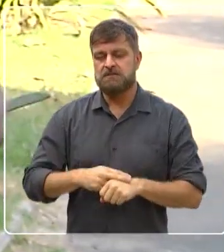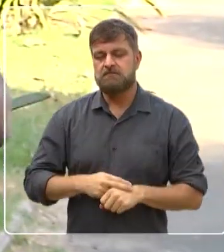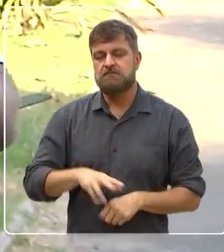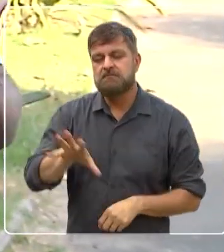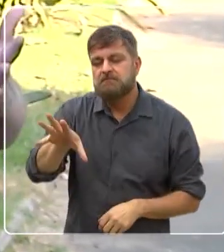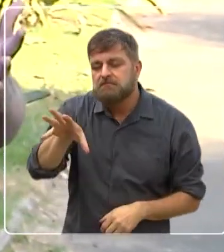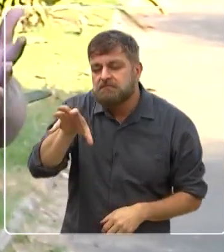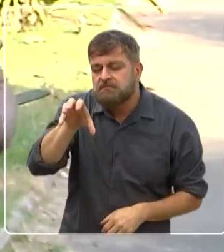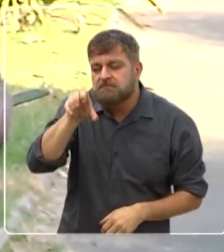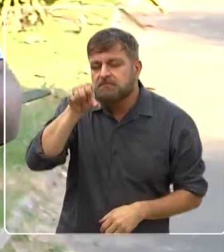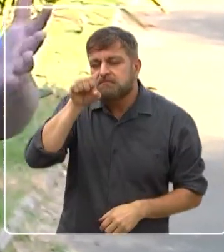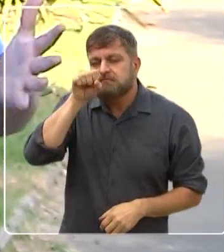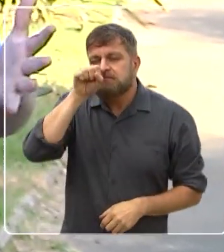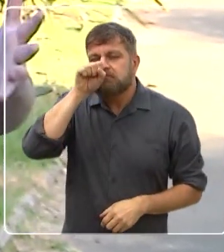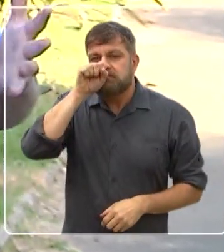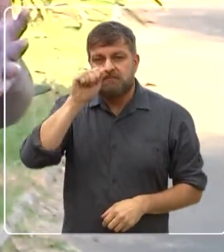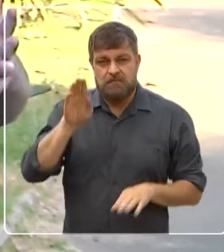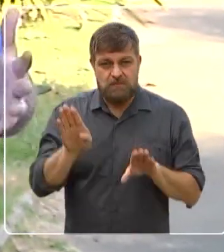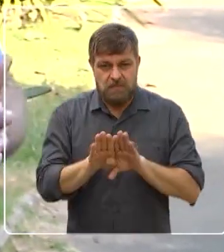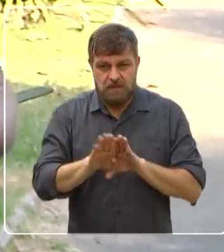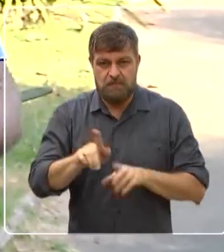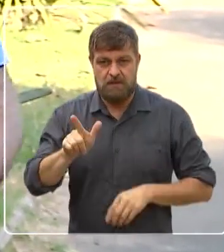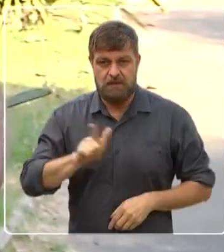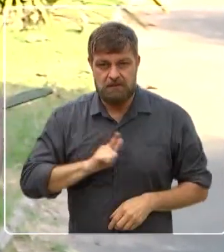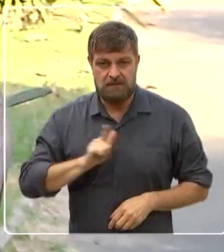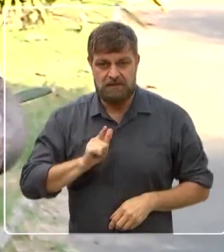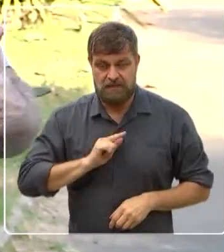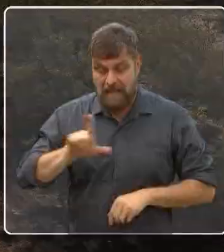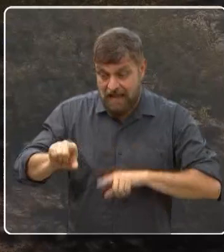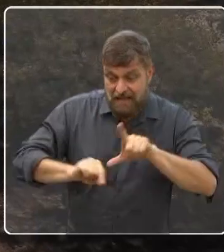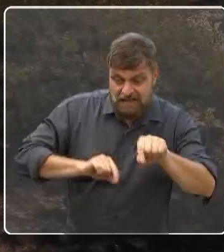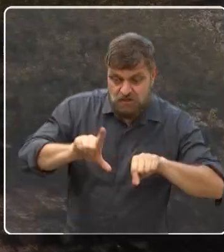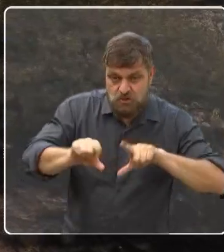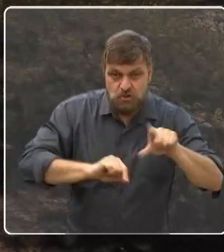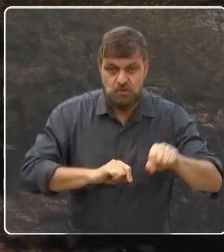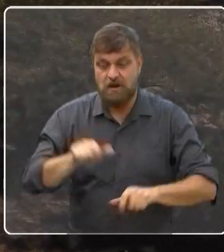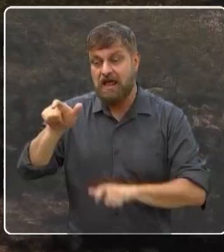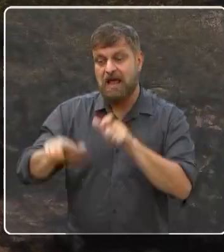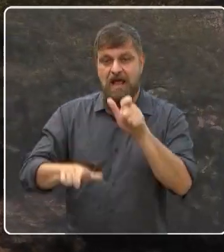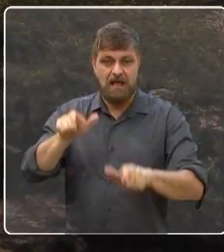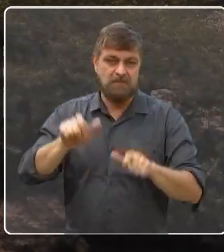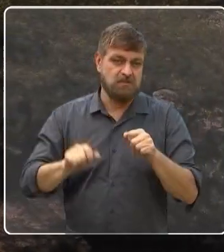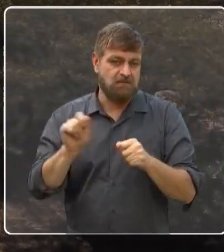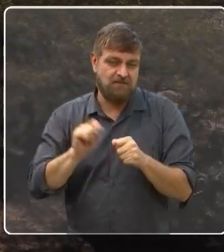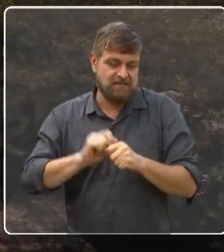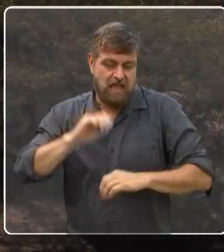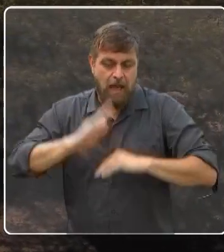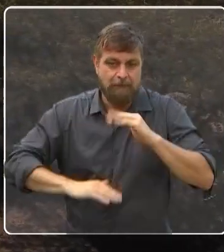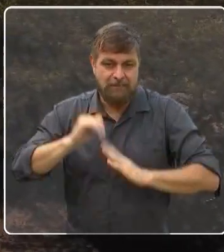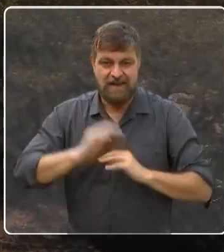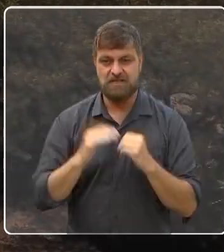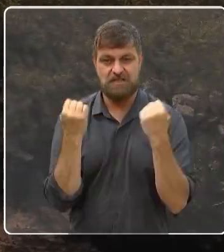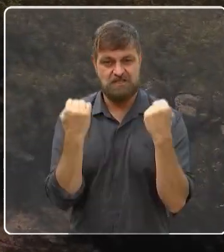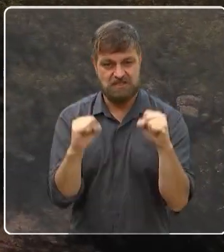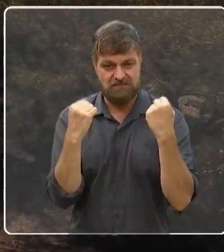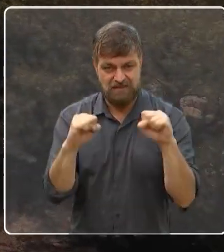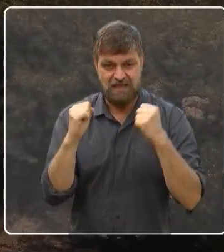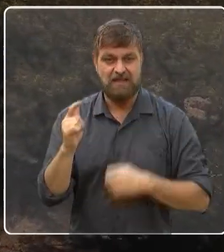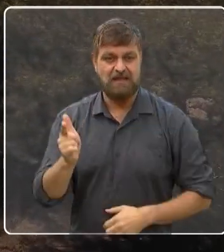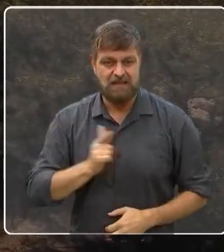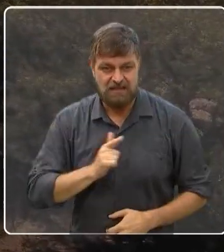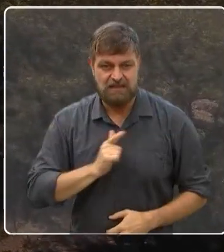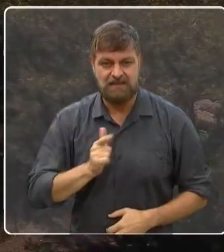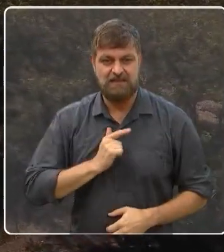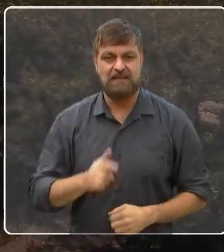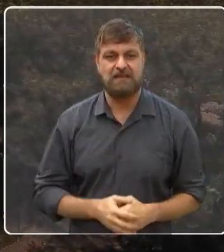puro impressionante, além disso, tem inúmeras opções pras pessoas, por exemplo, fazerem atividades físicas. Aqui tem